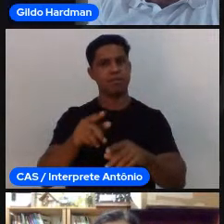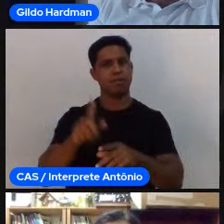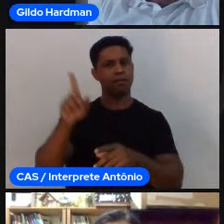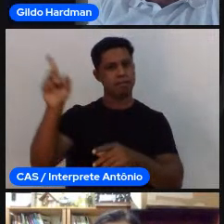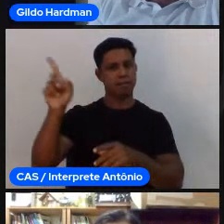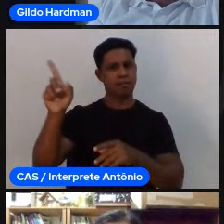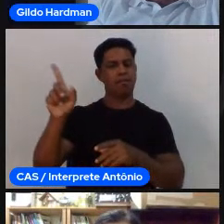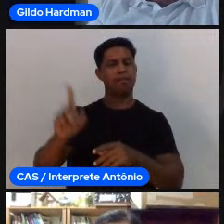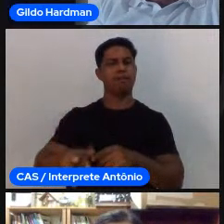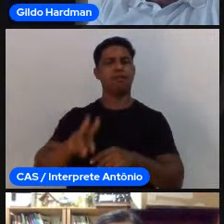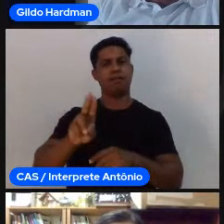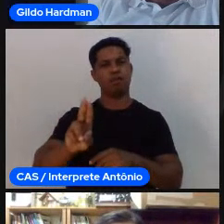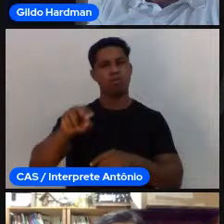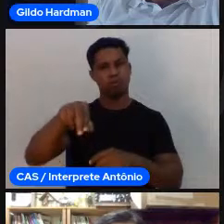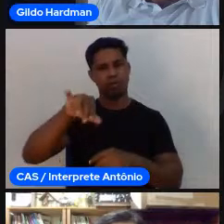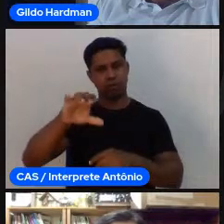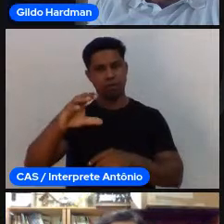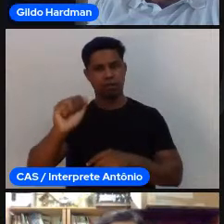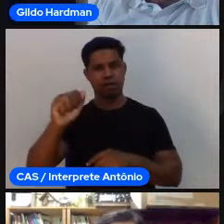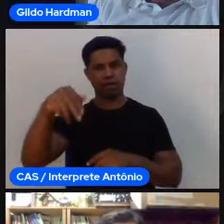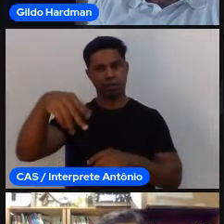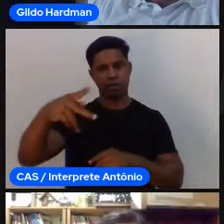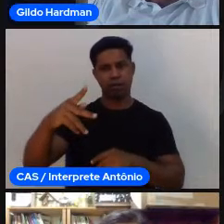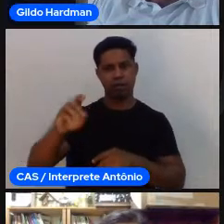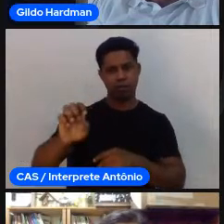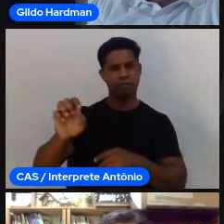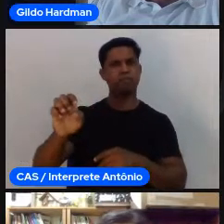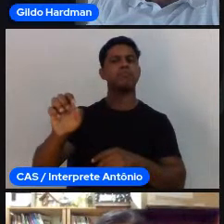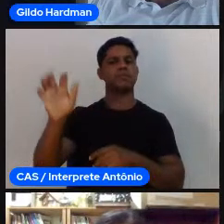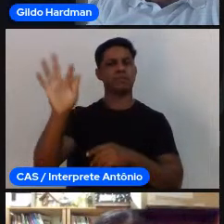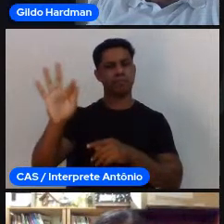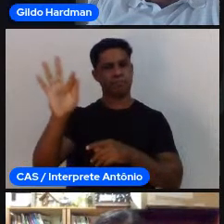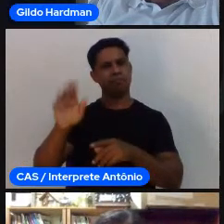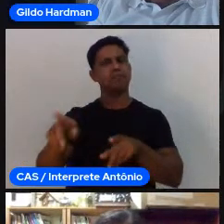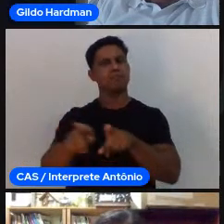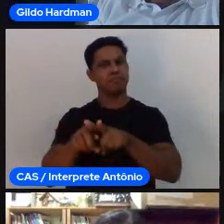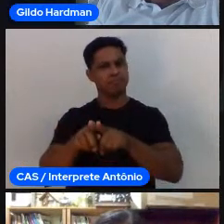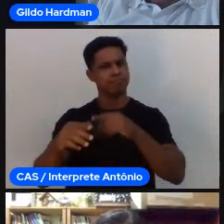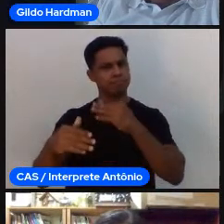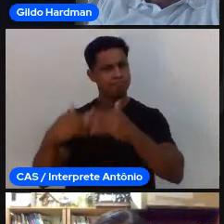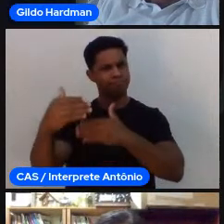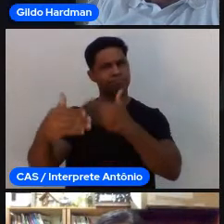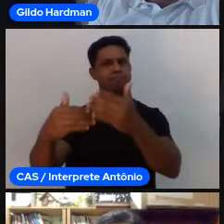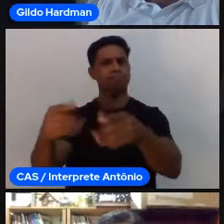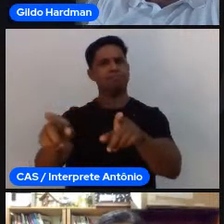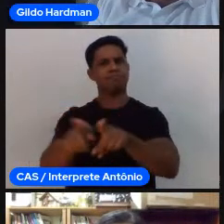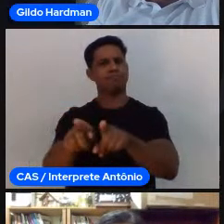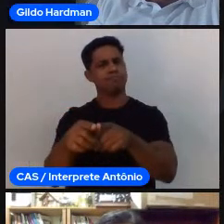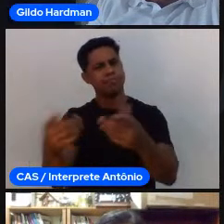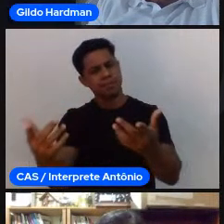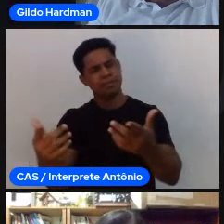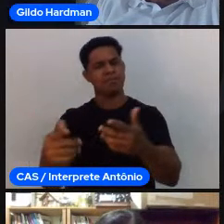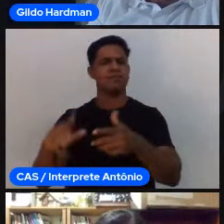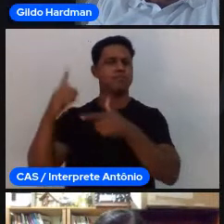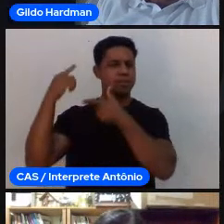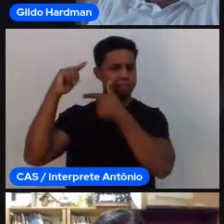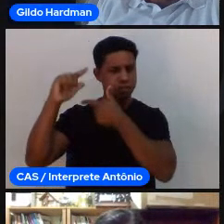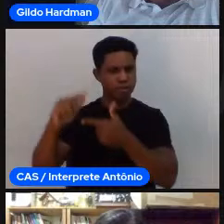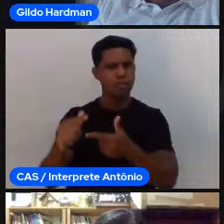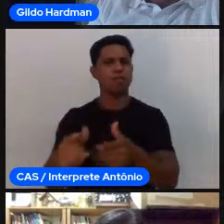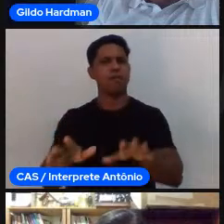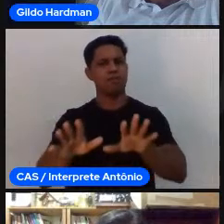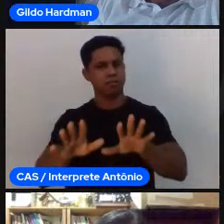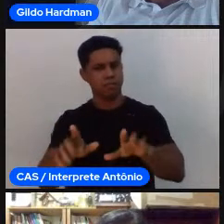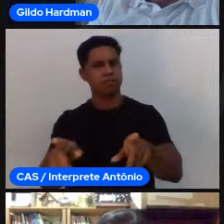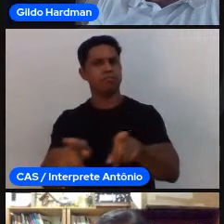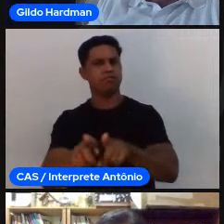campus mais novo, que fica numa cidade que se chama Limeira, 60 quilômetros do campus mais tradicional, que fica em Campinas, o pessoal do interior